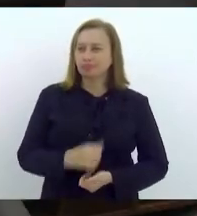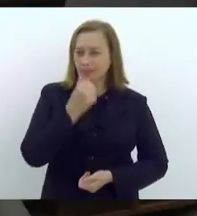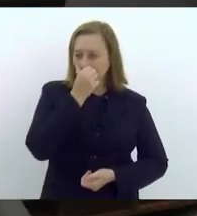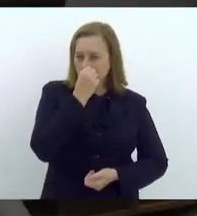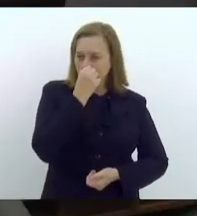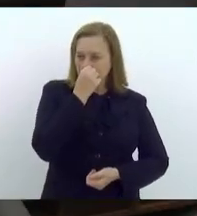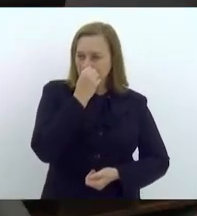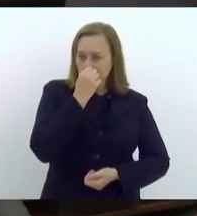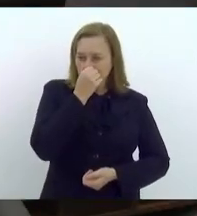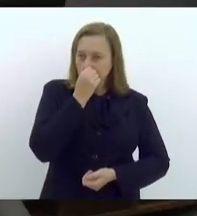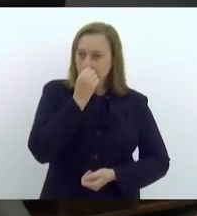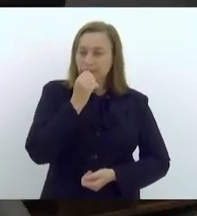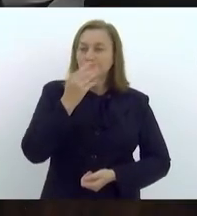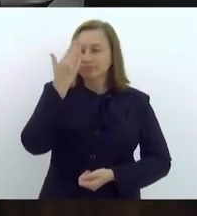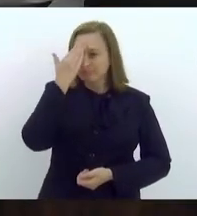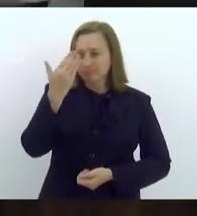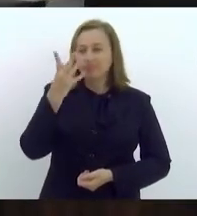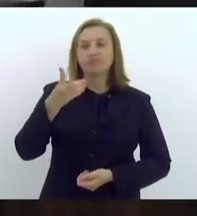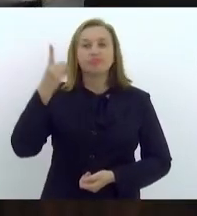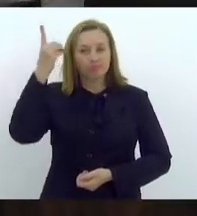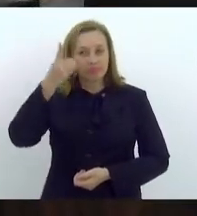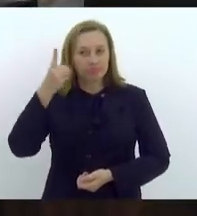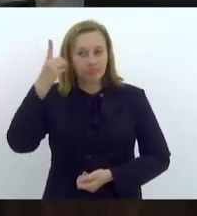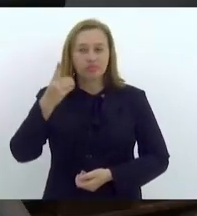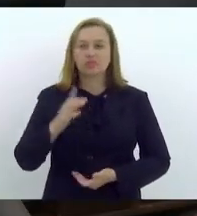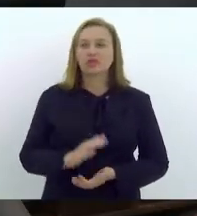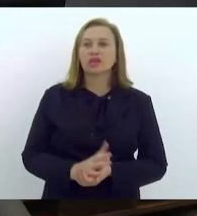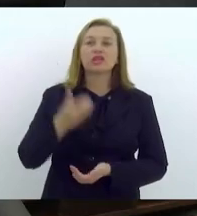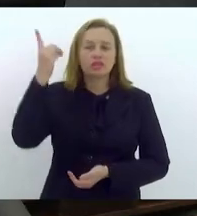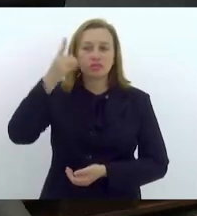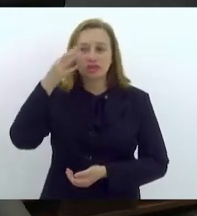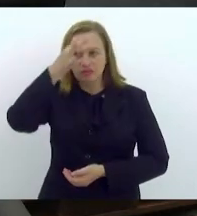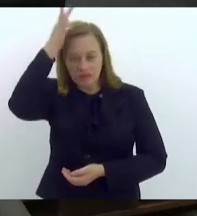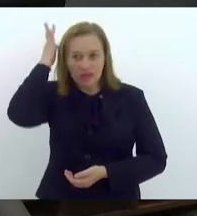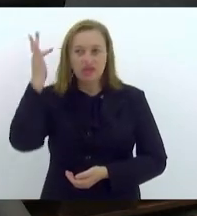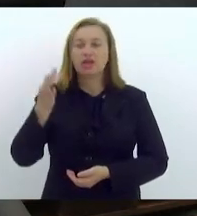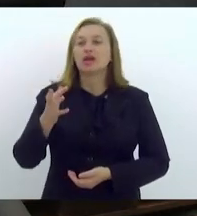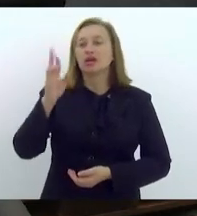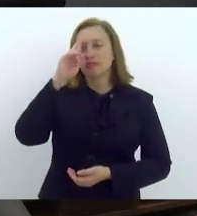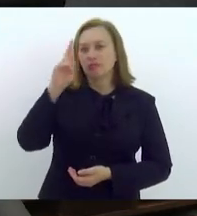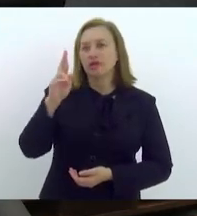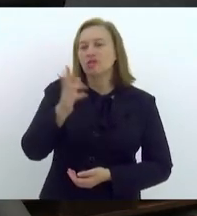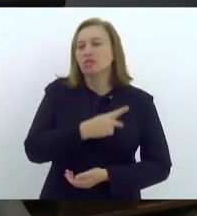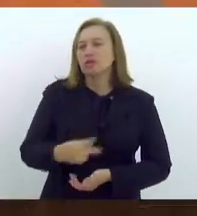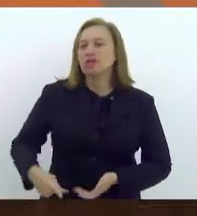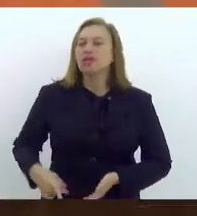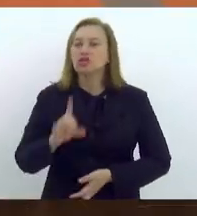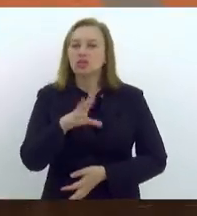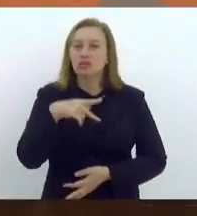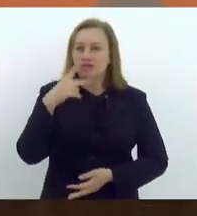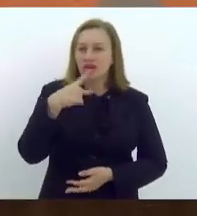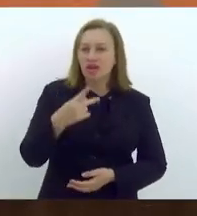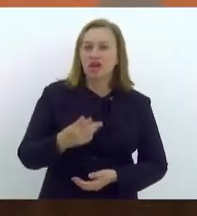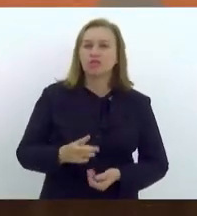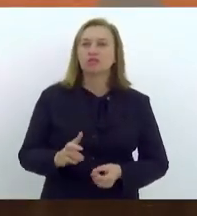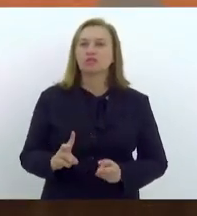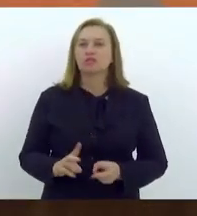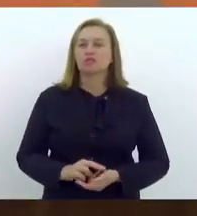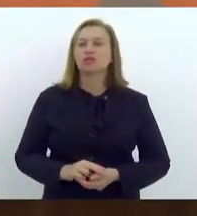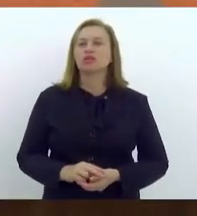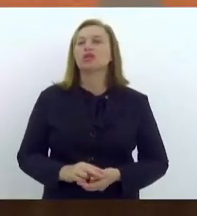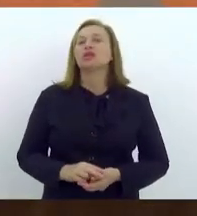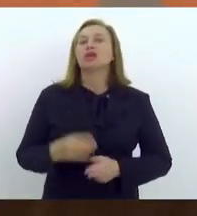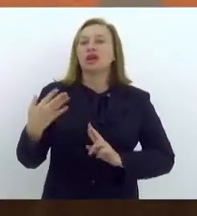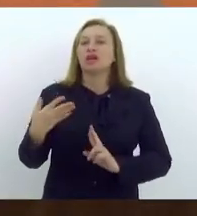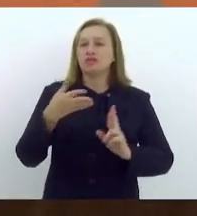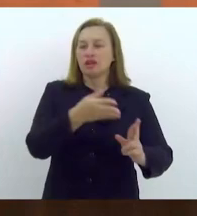Obrigado, deputado. Deputado Fred Pacheco. Presidente, apenas para ratificar a questão em referência ao projeto